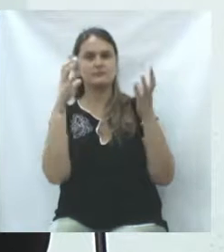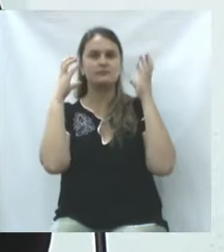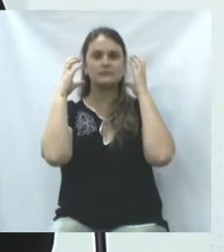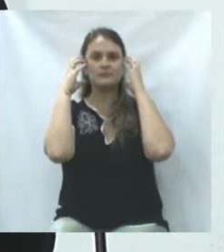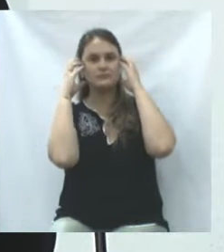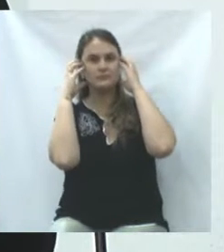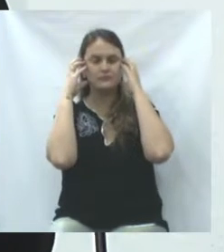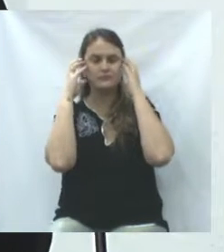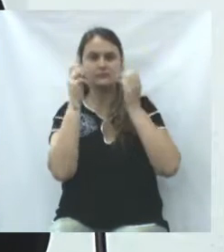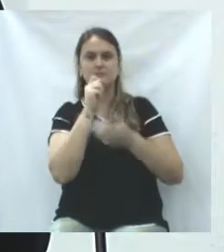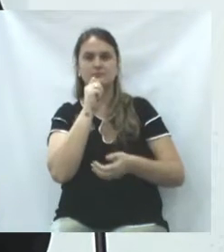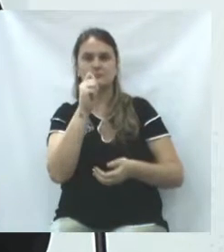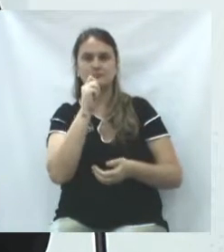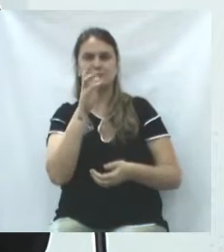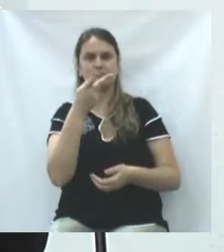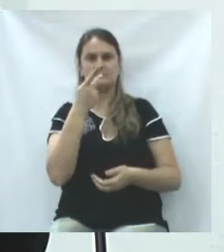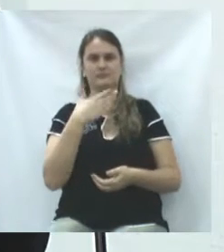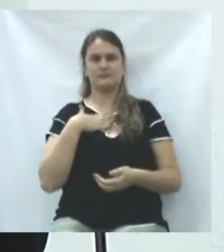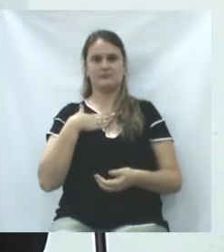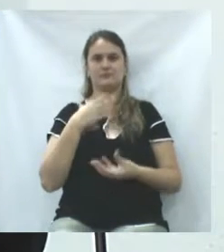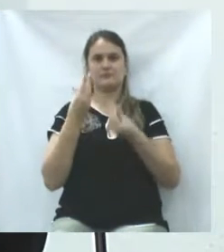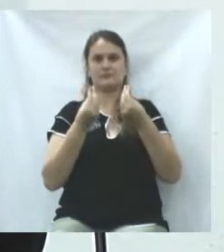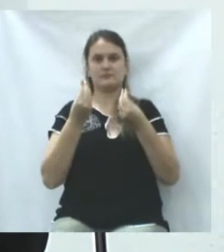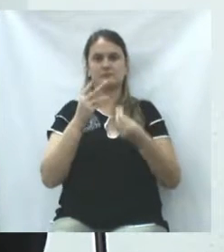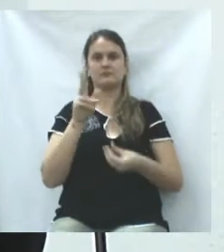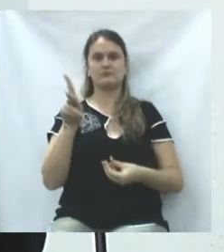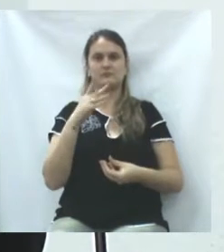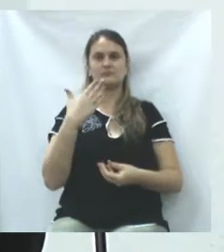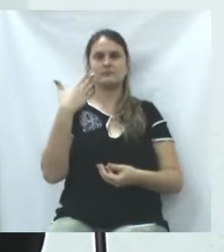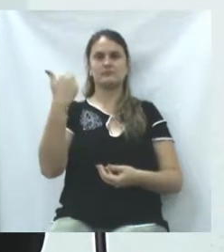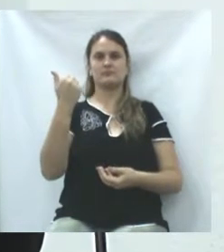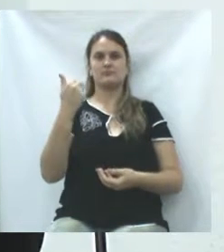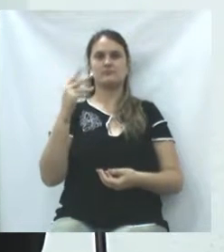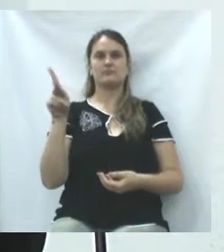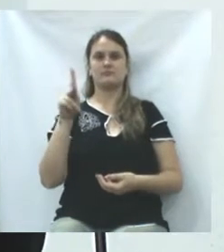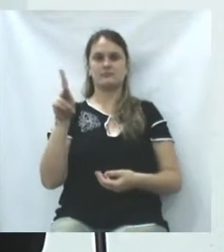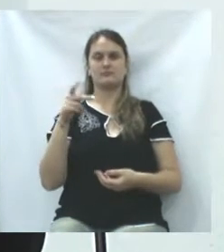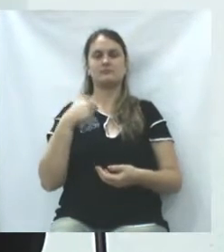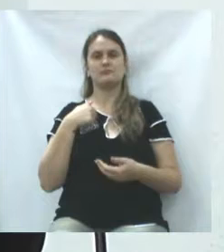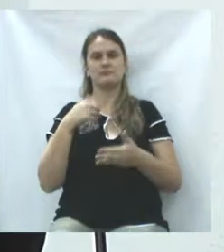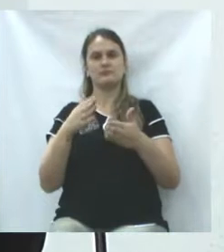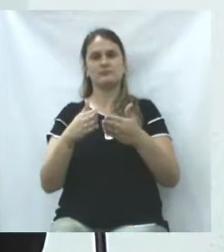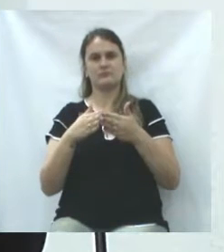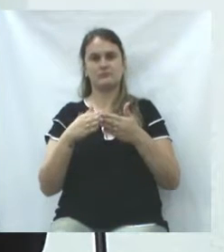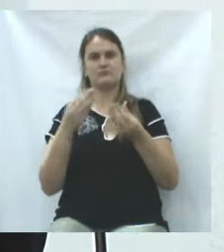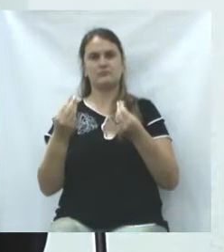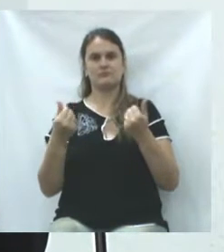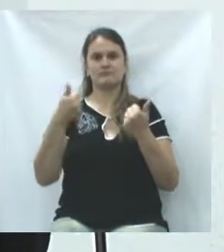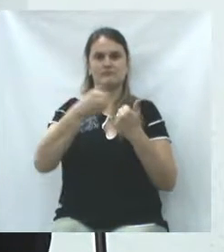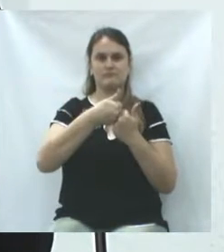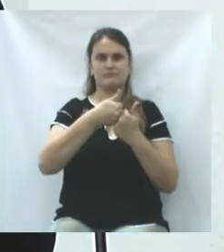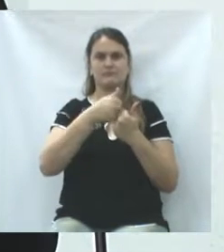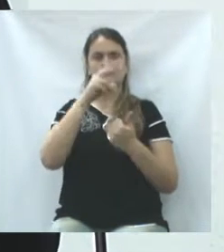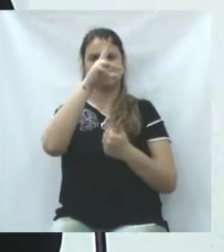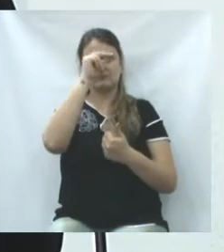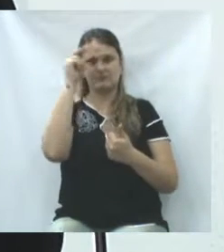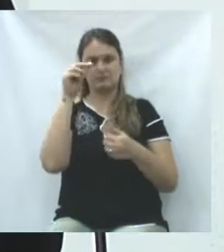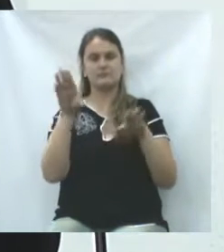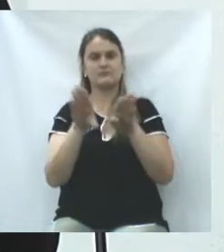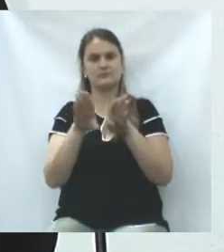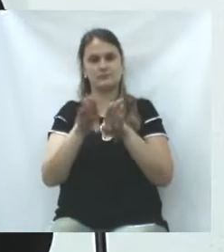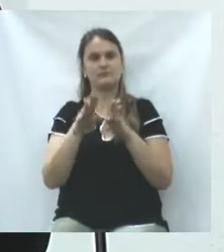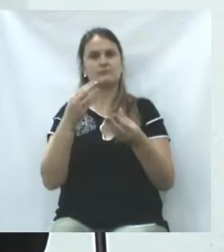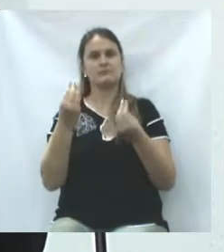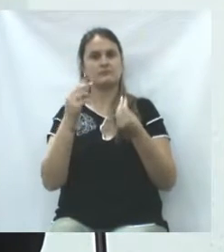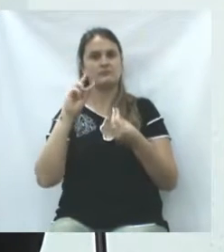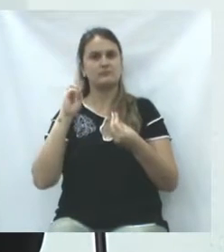a todos que se refiram a mim, me citem como professor. Assim, o pedi que fosse quando fui vice-prefeito e também